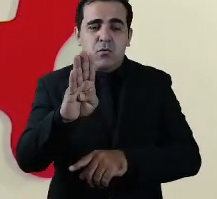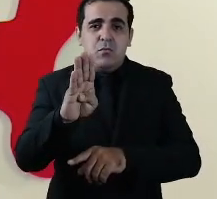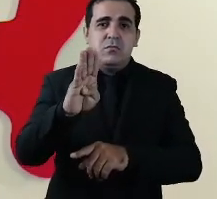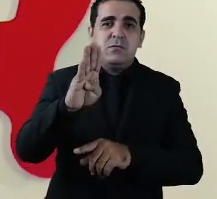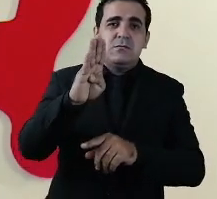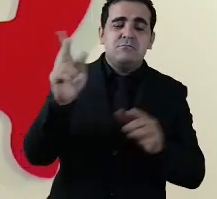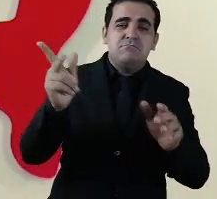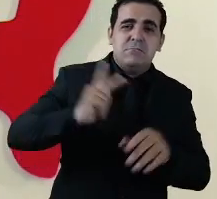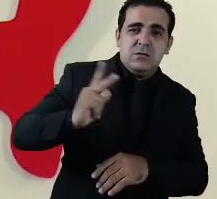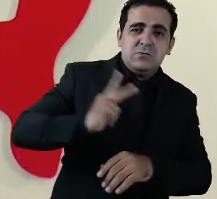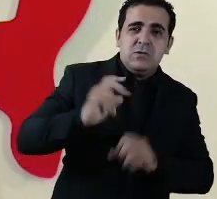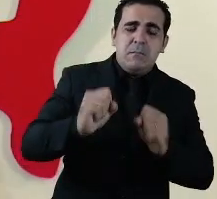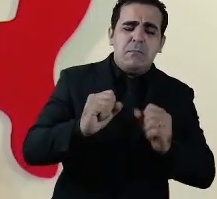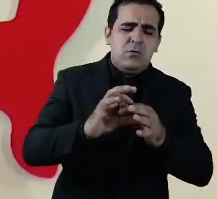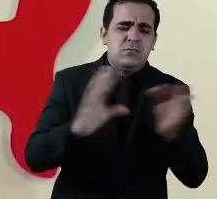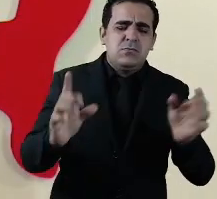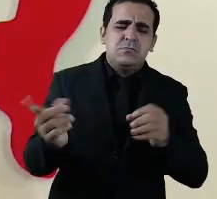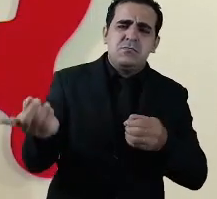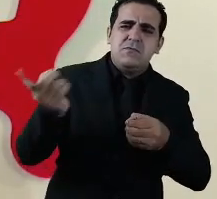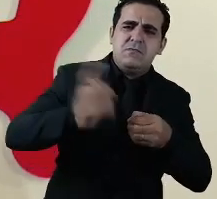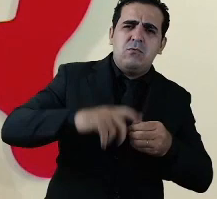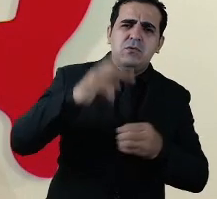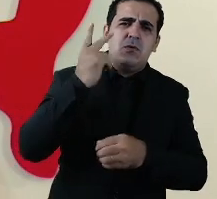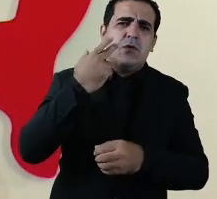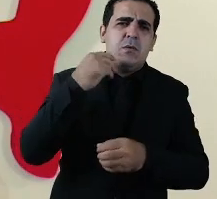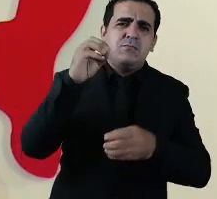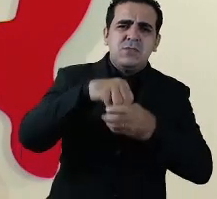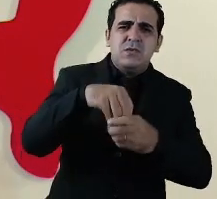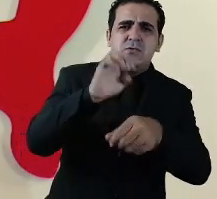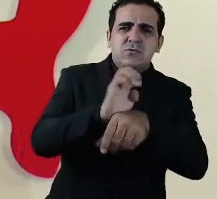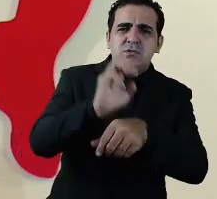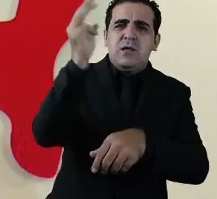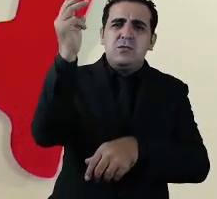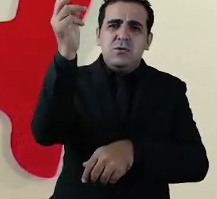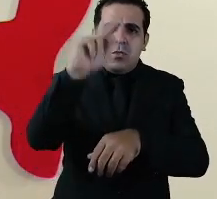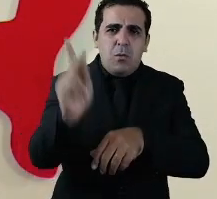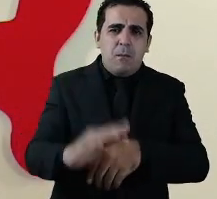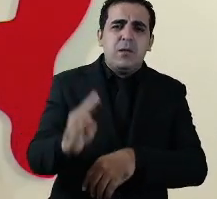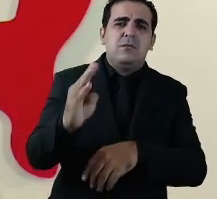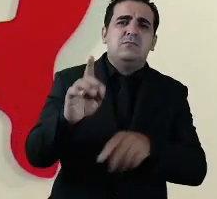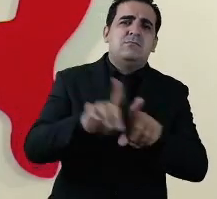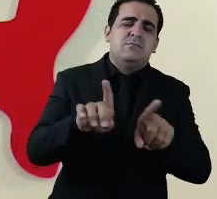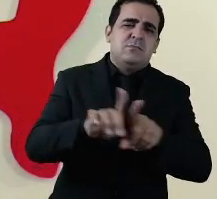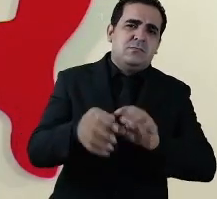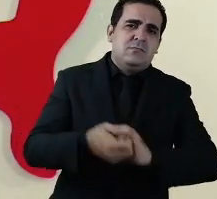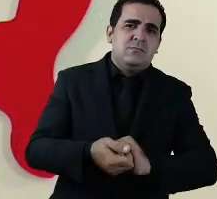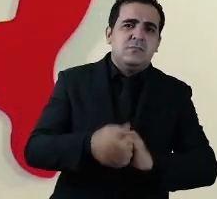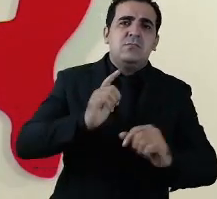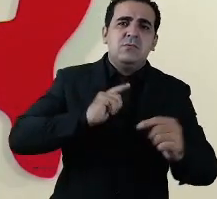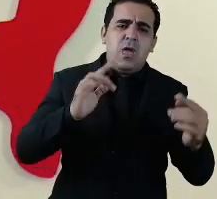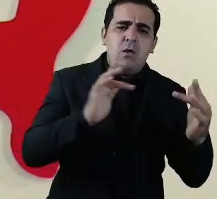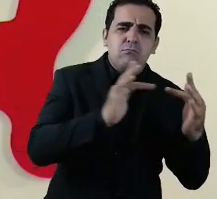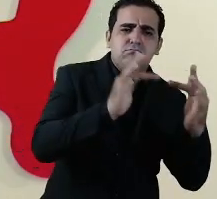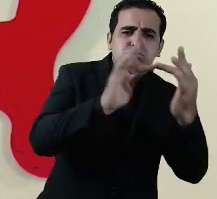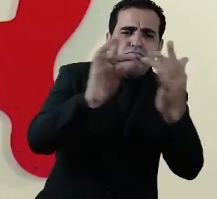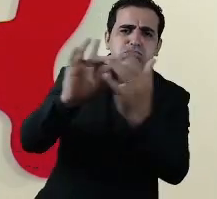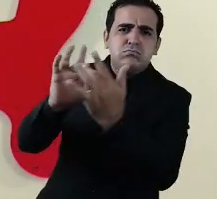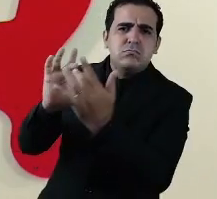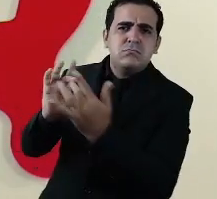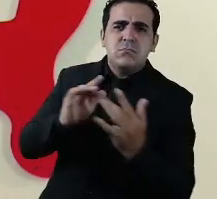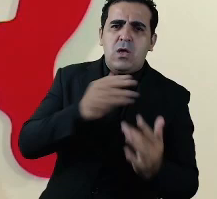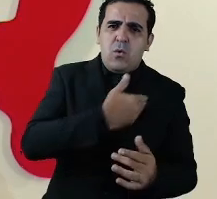sejam retomadas no nosso Estado e no nosso país. Há um alinhamento entre os governadores.